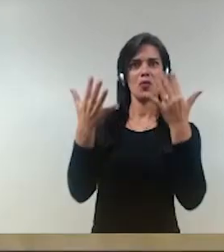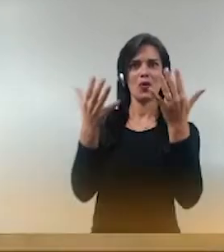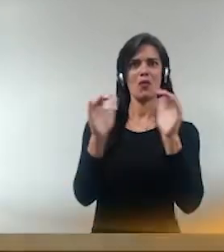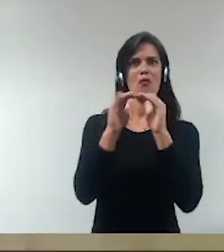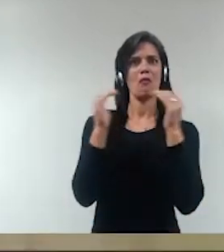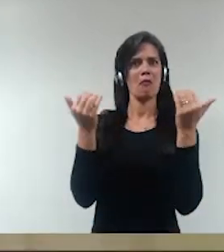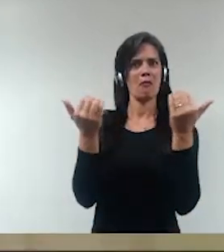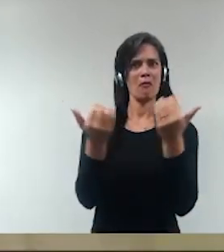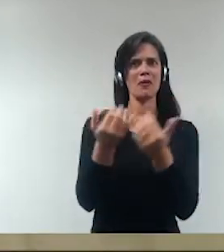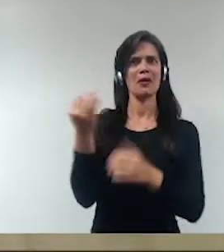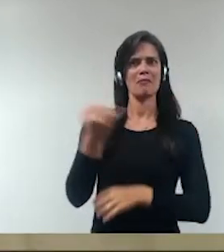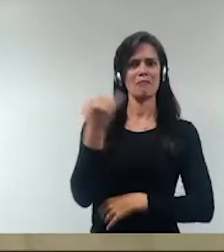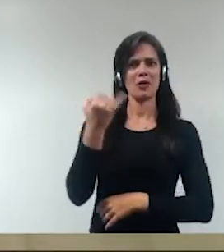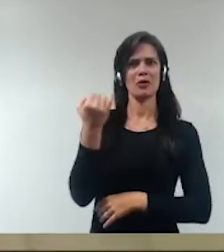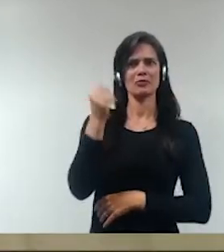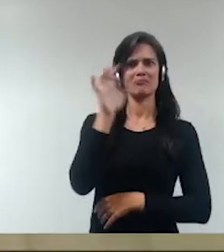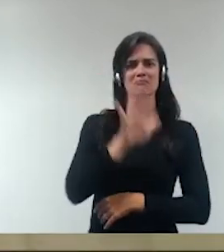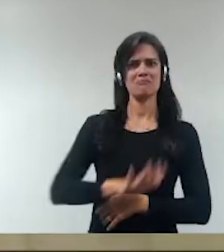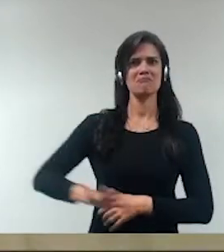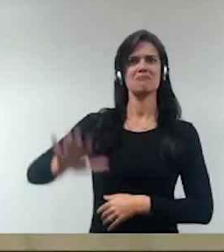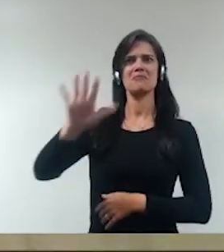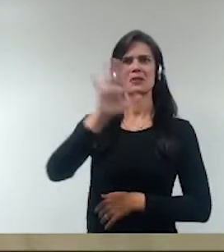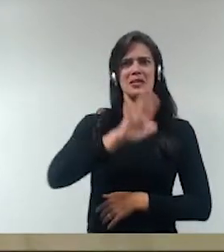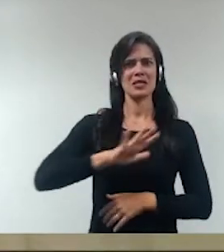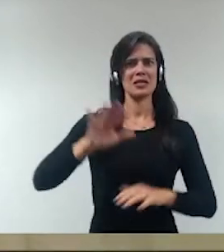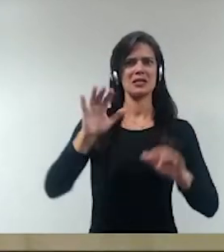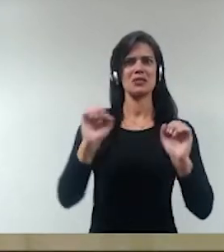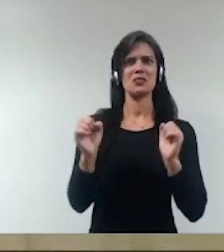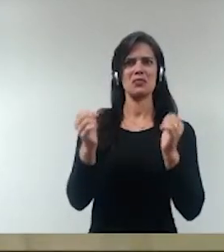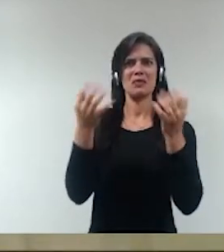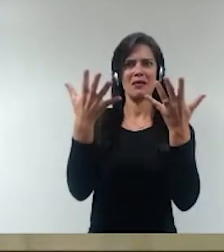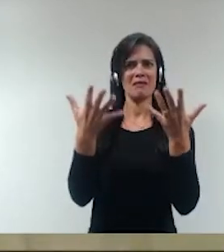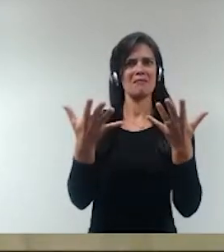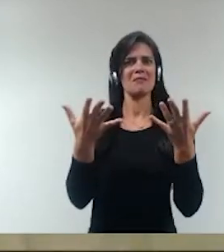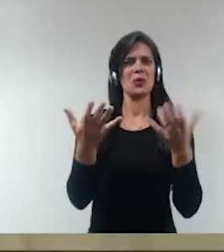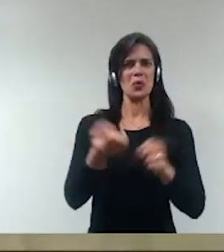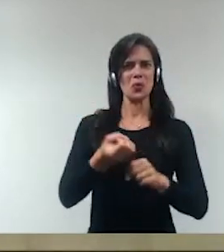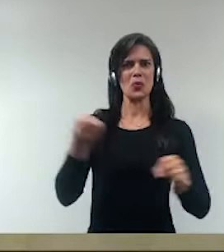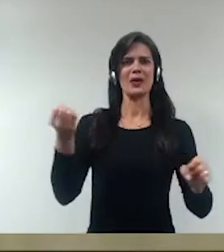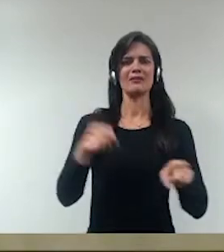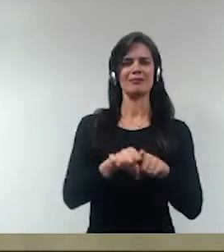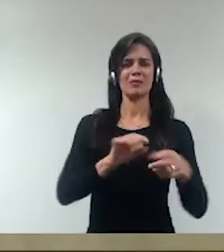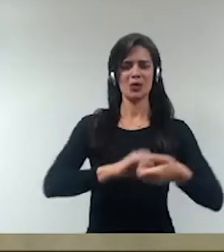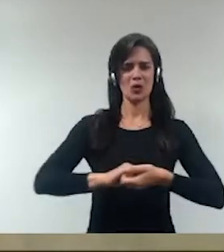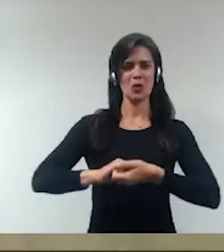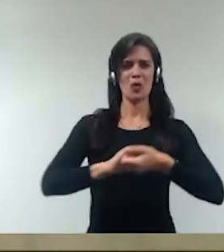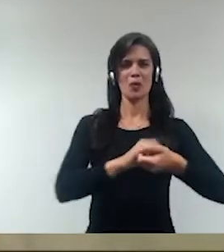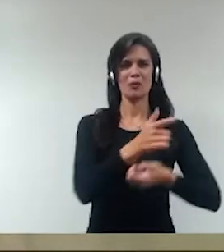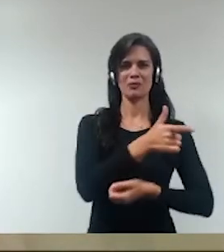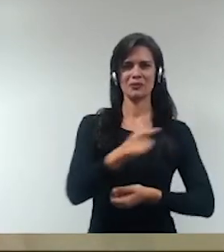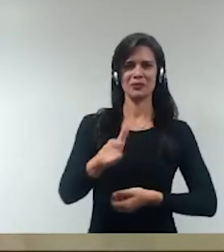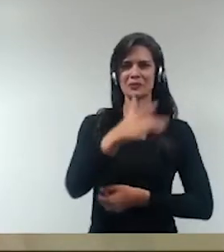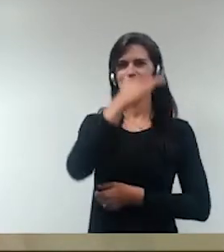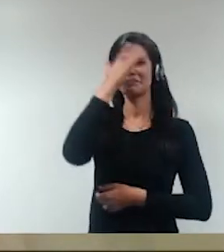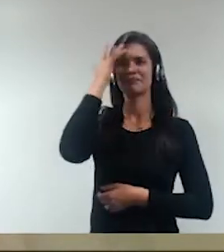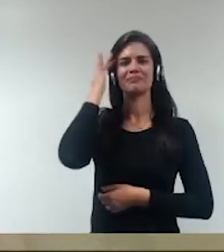importância nacional e de grande dimensão, né, cumprimentar os demais colegas de painel